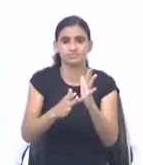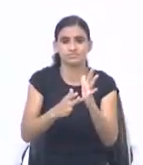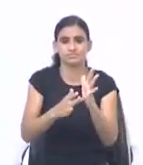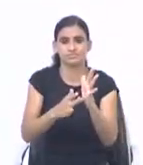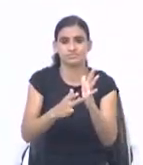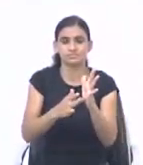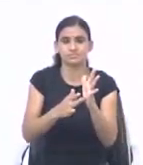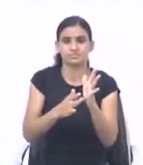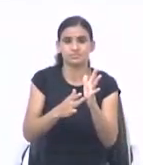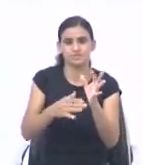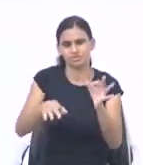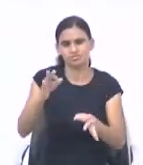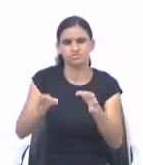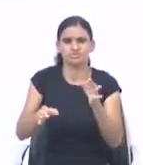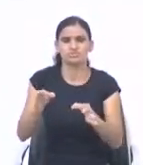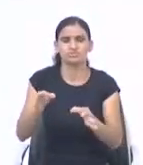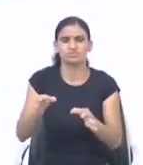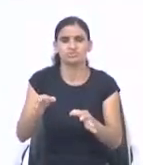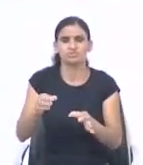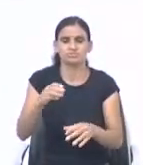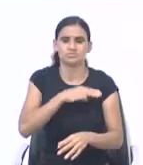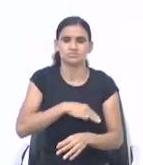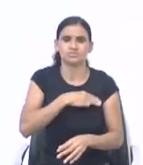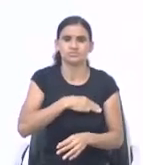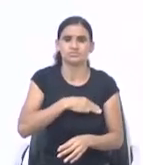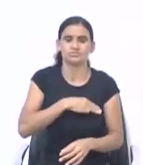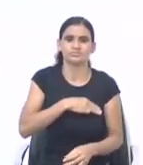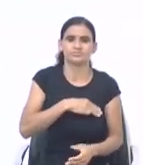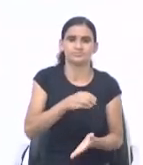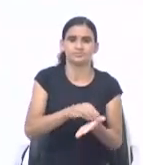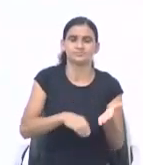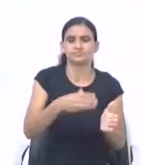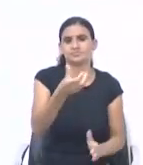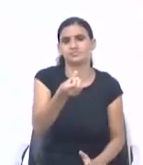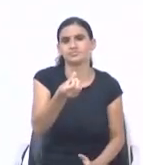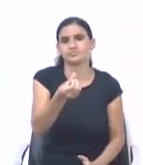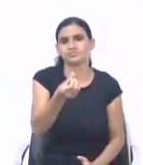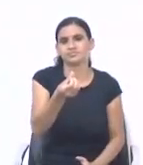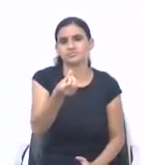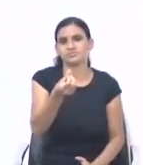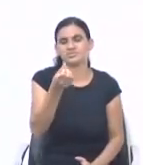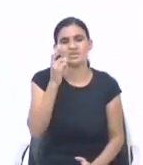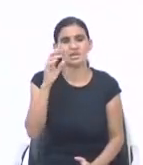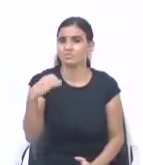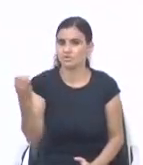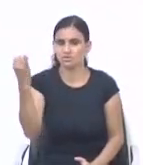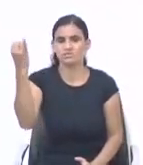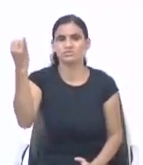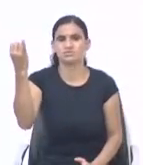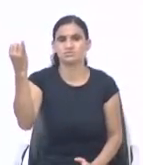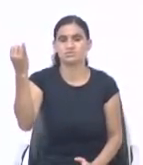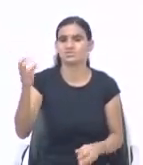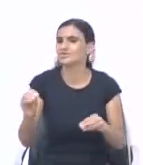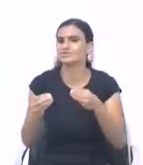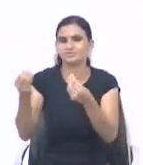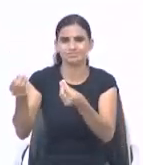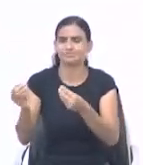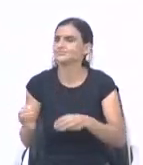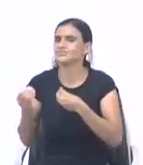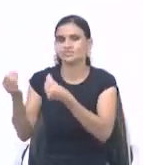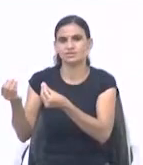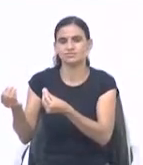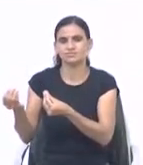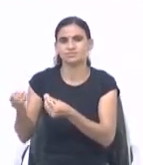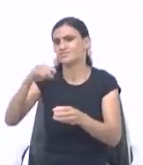justificou. Justificou. Por isso que Mateus, capítulo de número 6. Olha só que tremendo. A importância de nós semearmos. A importância de nós